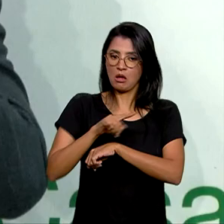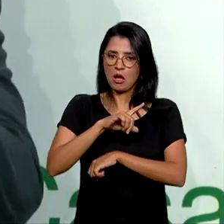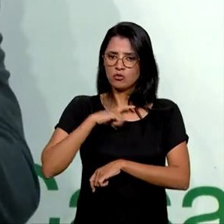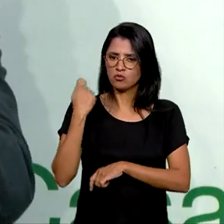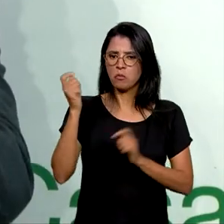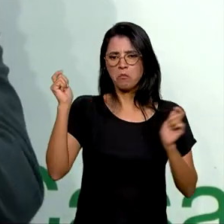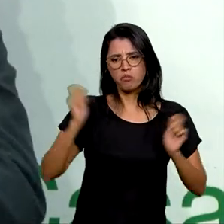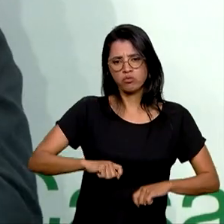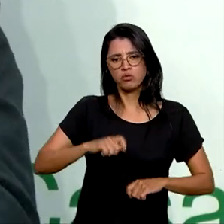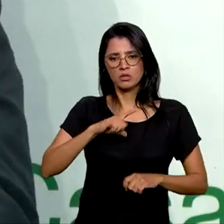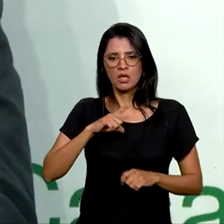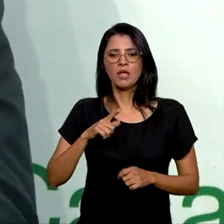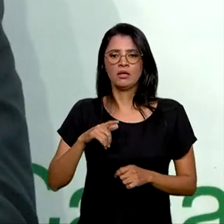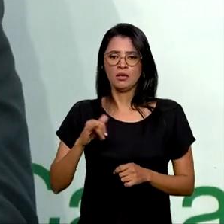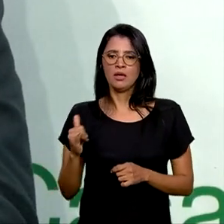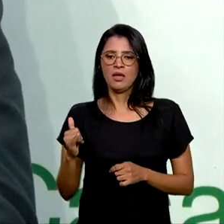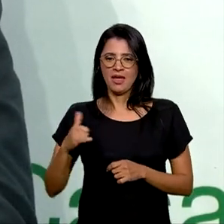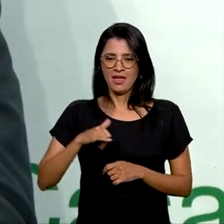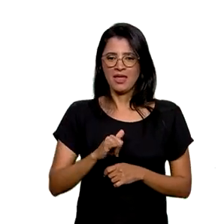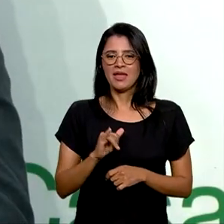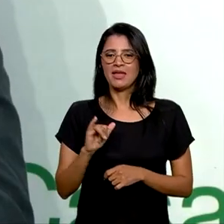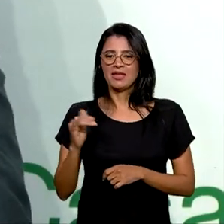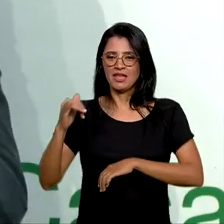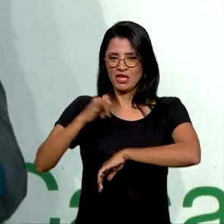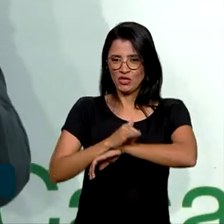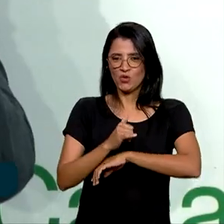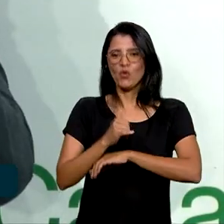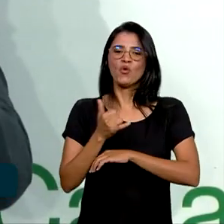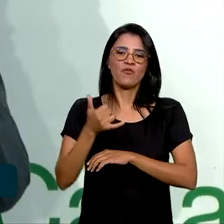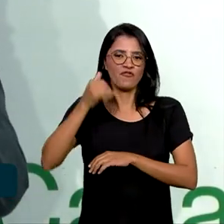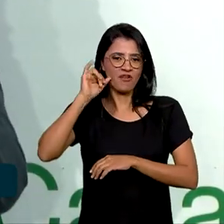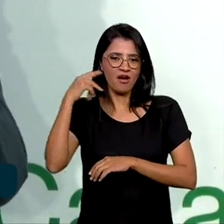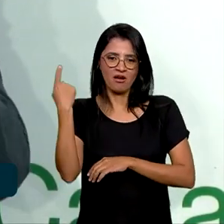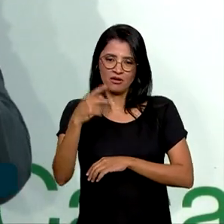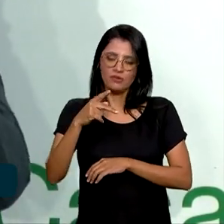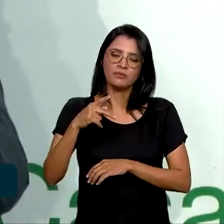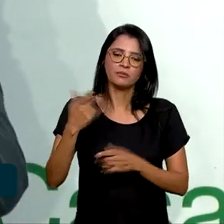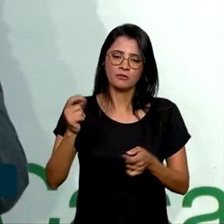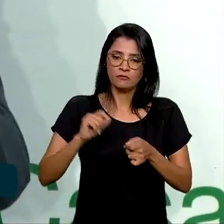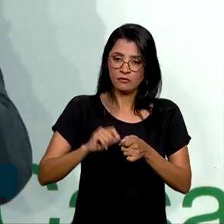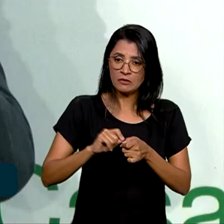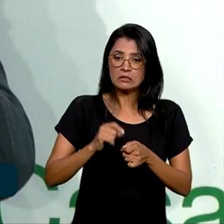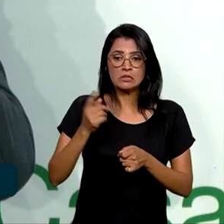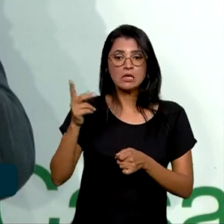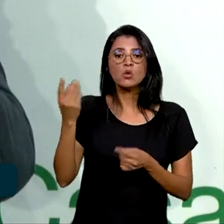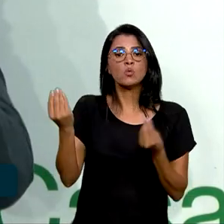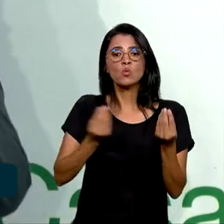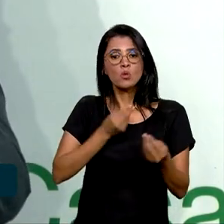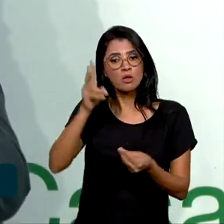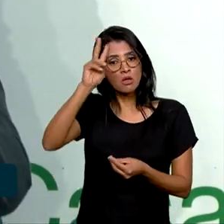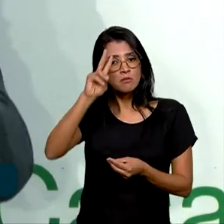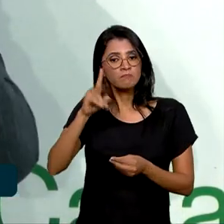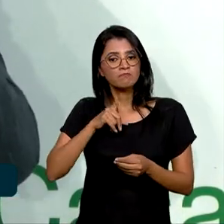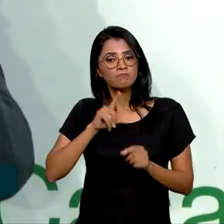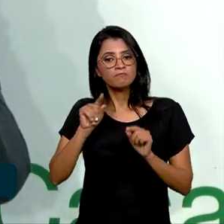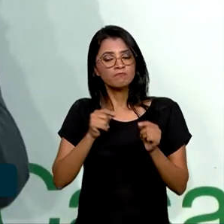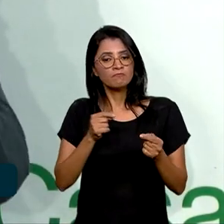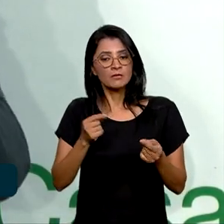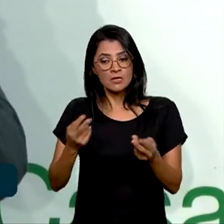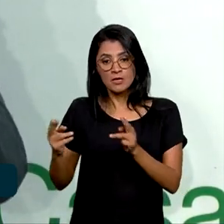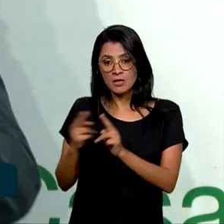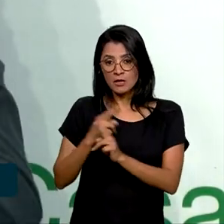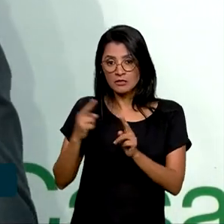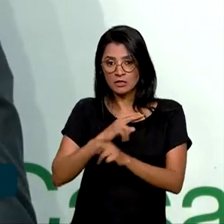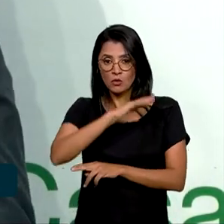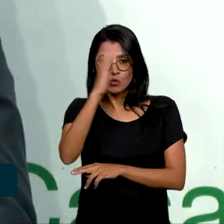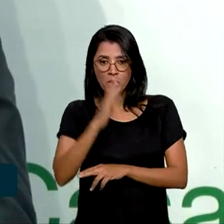potencial hidroviário do Brasil. Vamos realizar a histórica pauta da relação